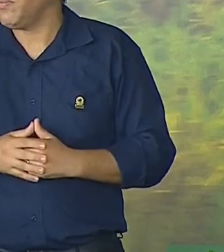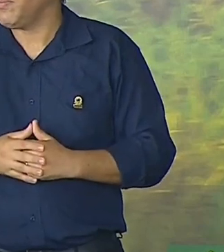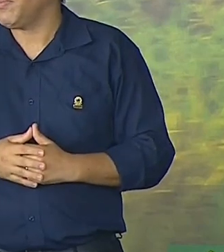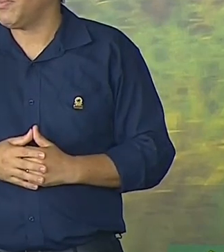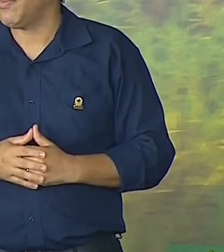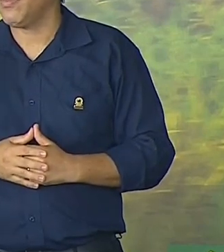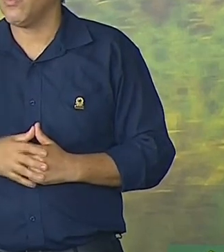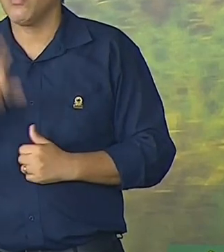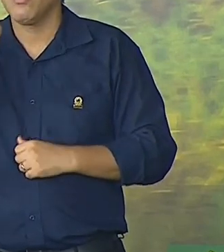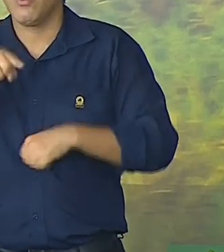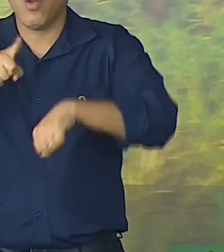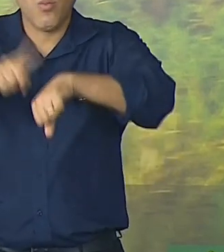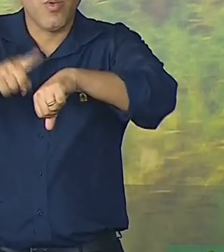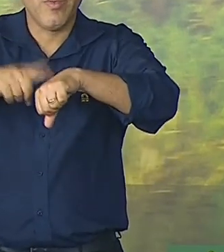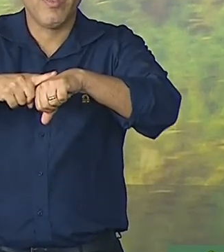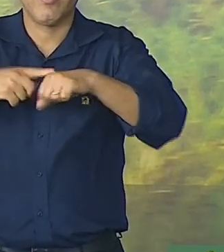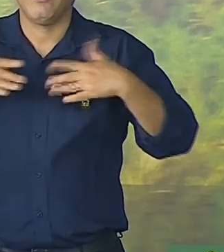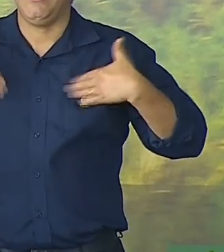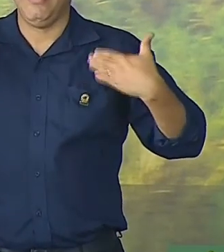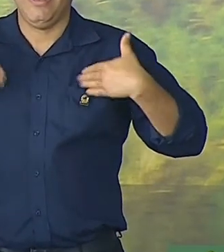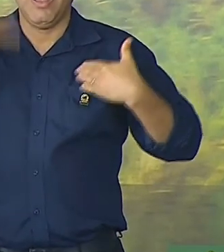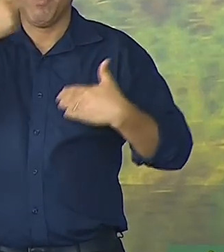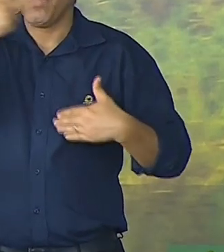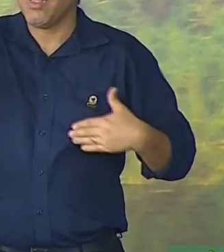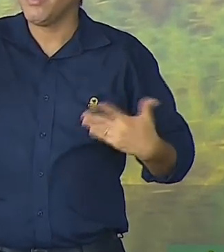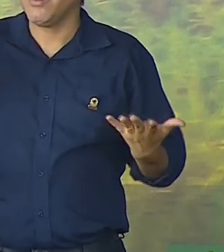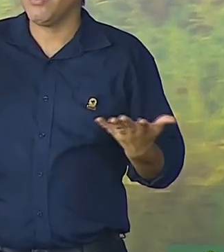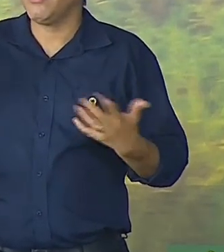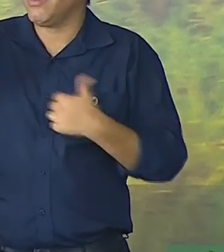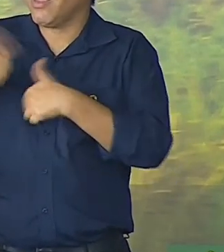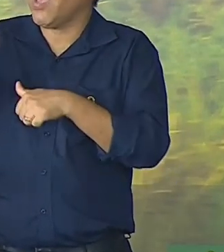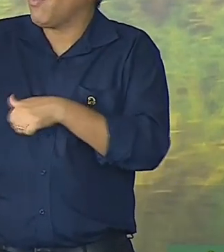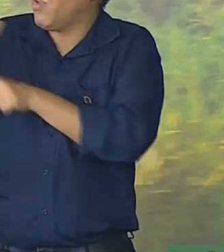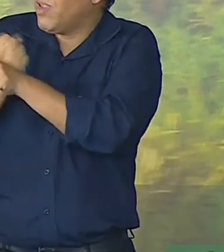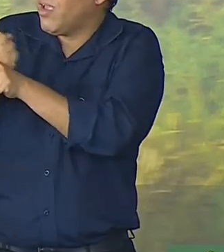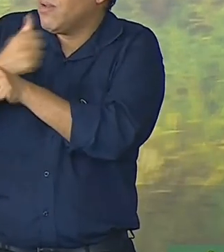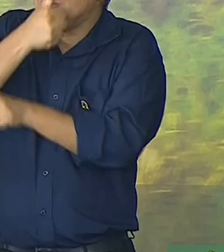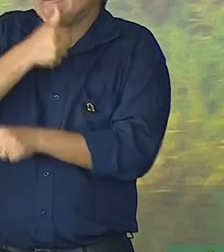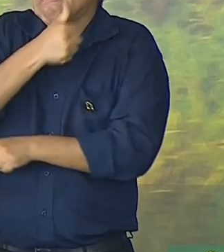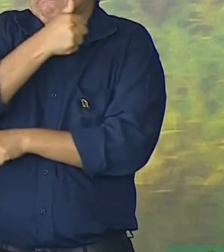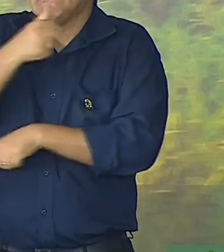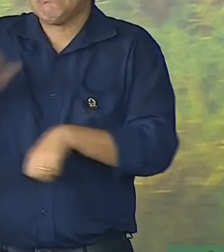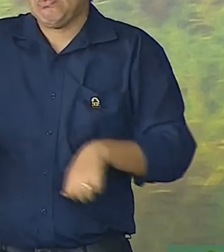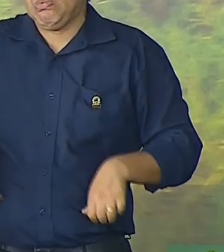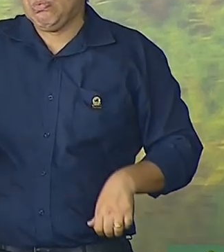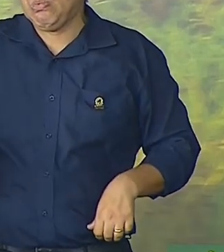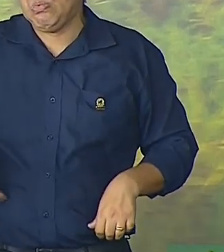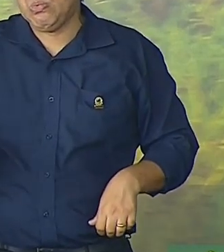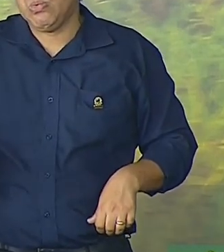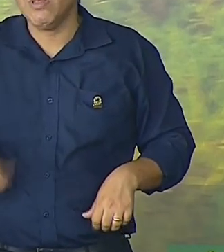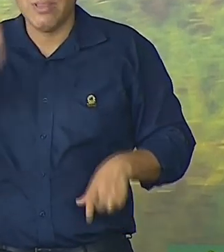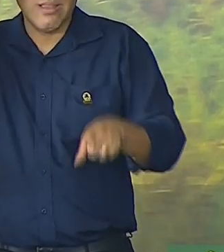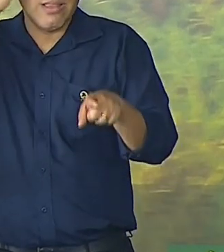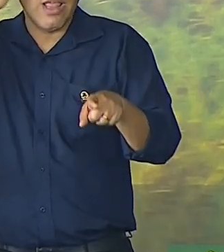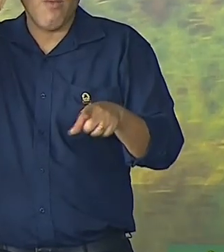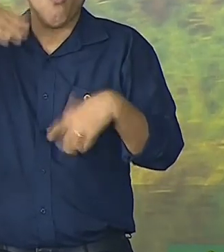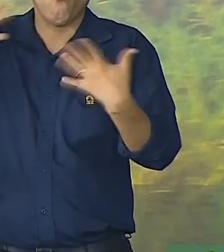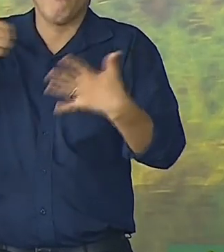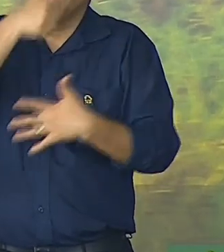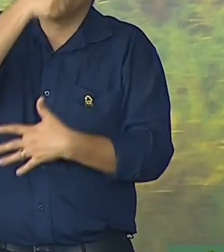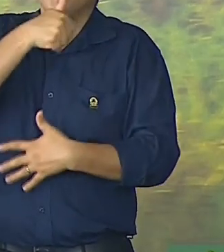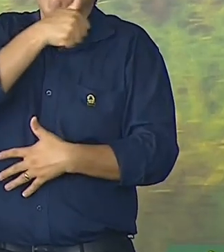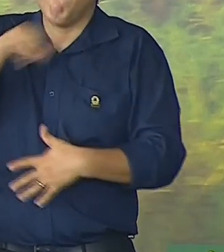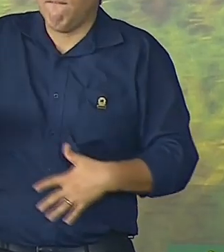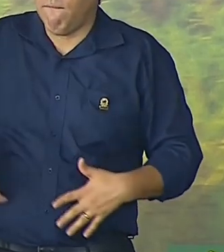É um momento de alegria para vocês depois de 40 anos de sofrimento. E não preciso falar que sofrimento é esse, que